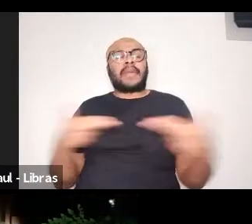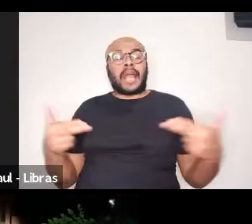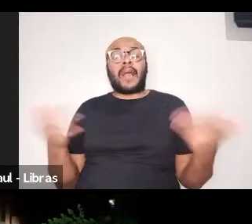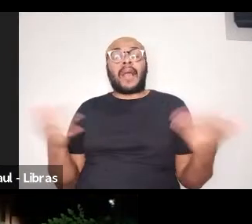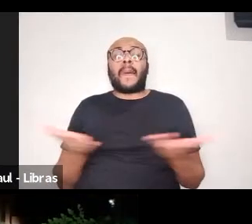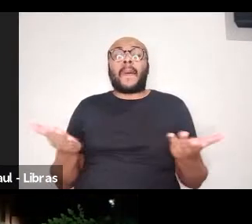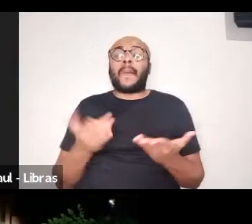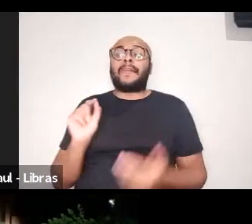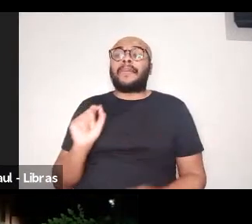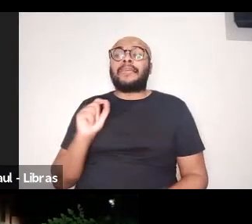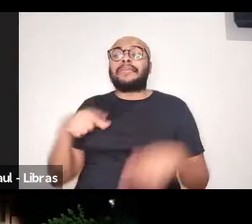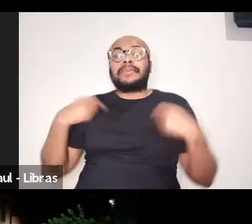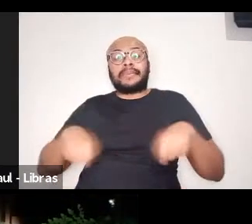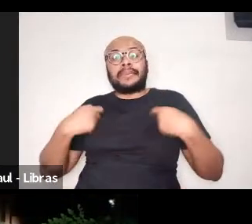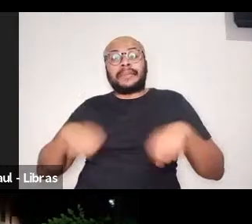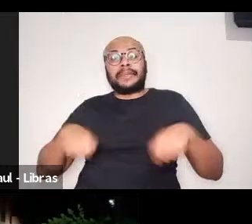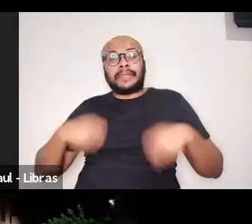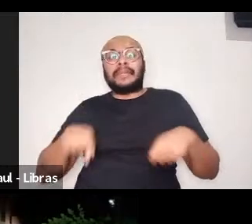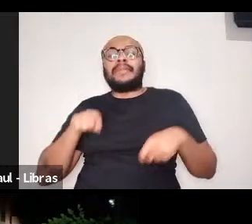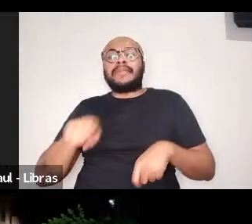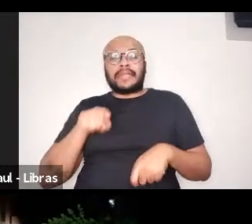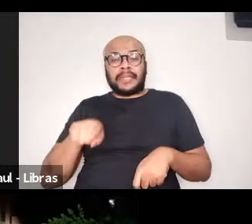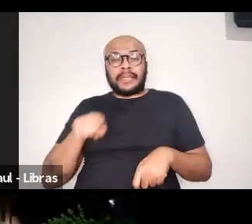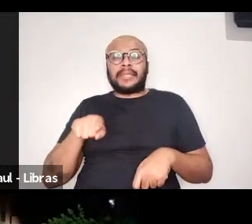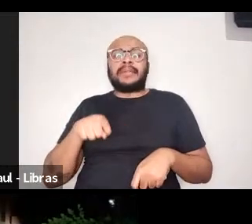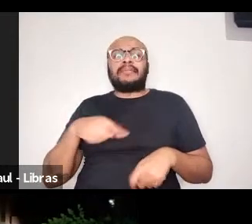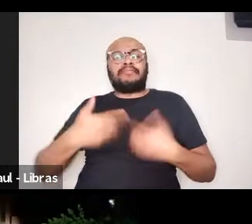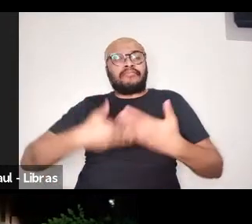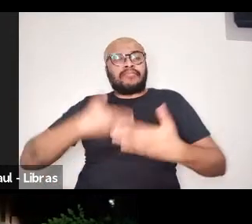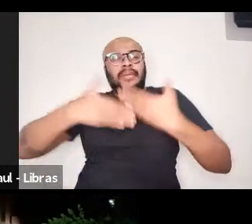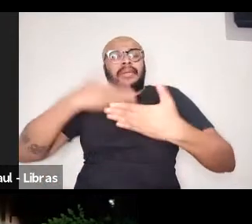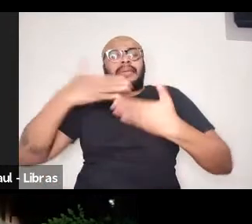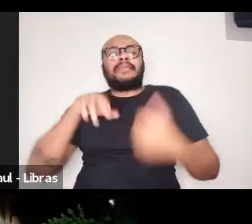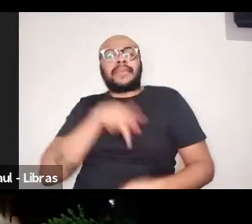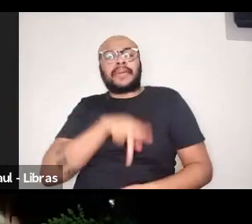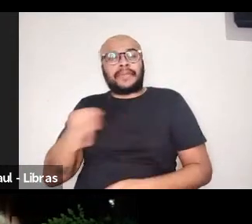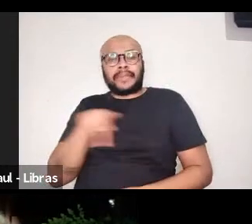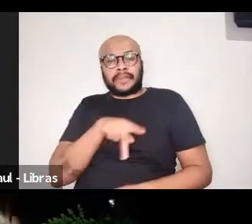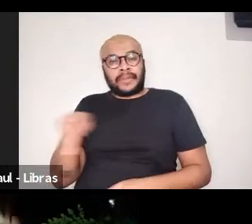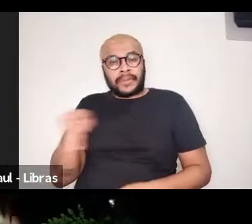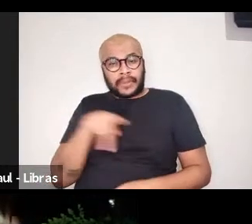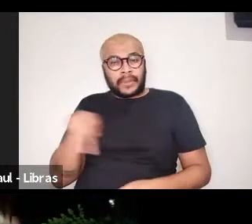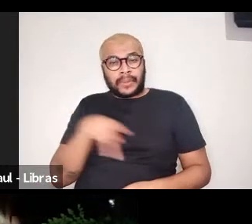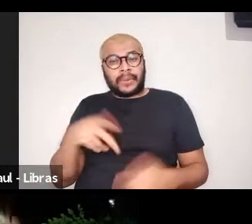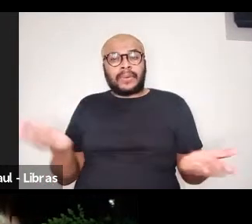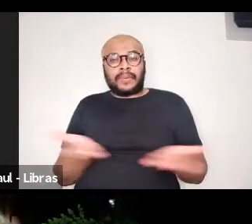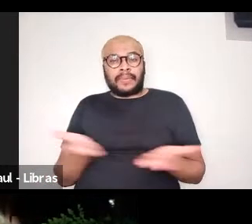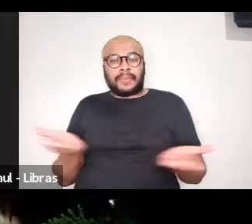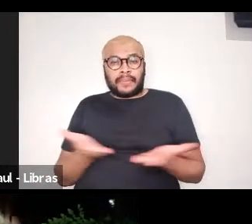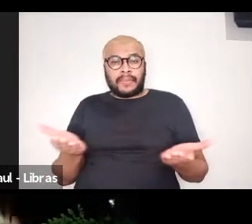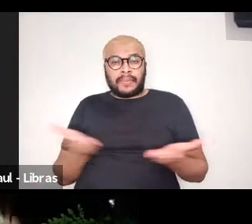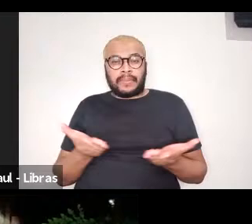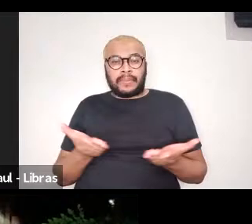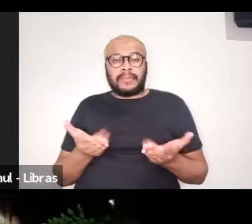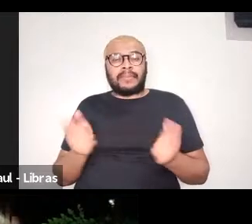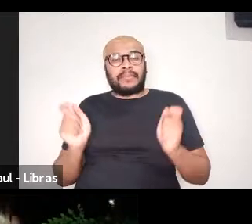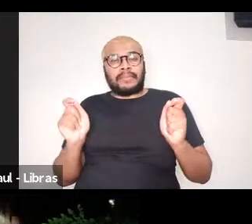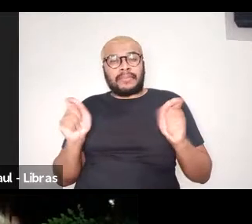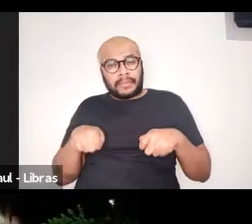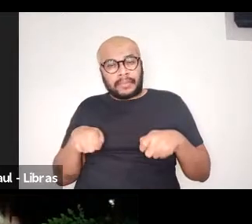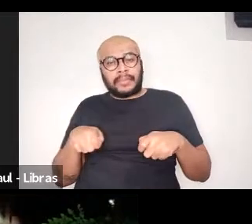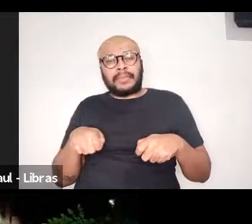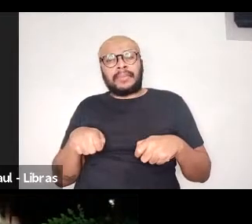para você ser promovido a professor ou professora full, a